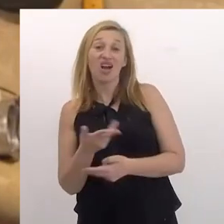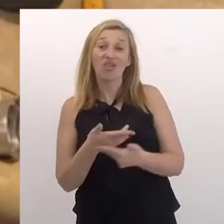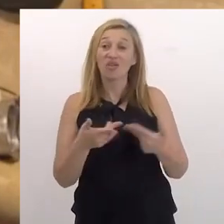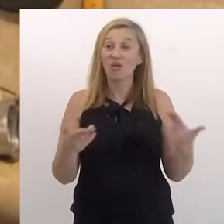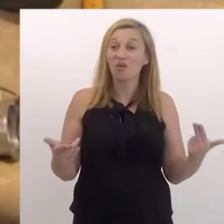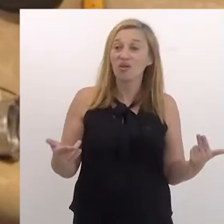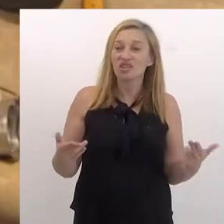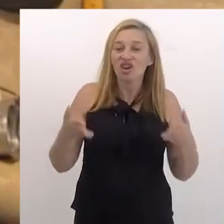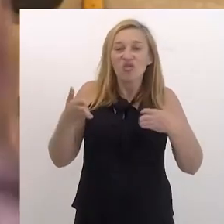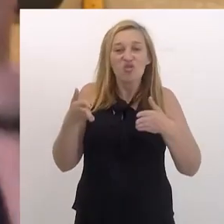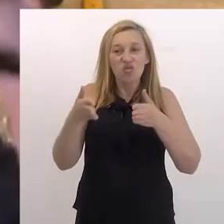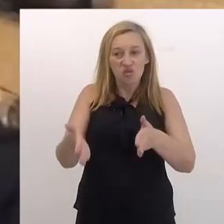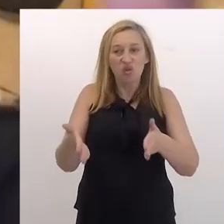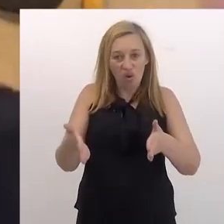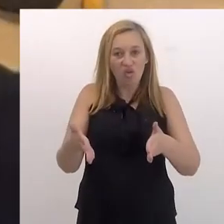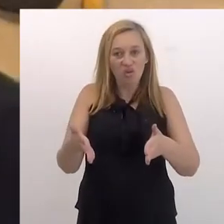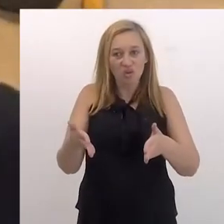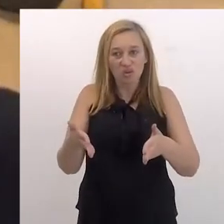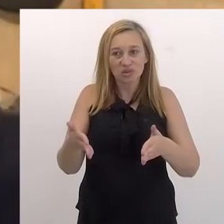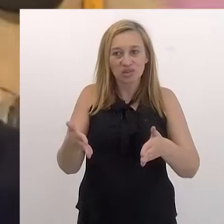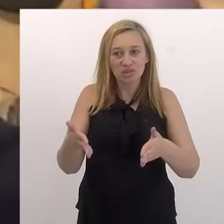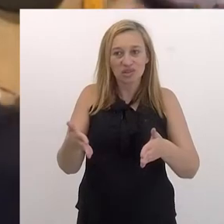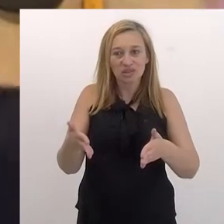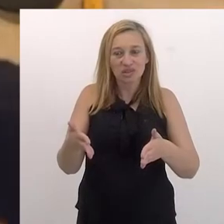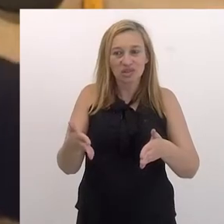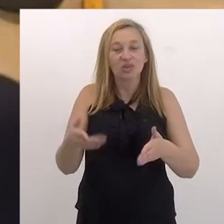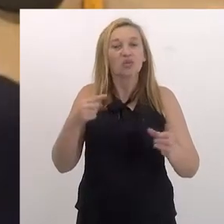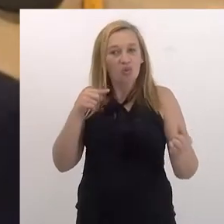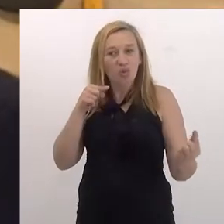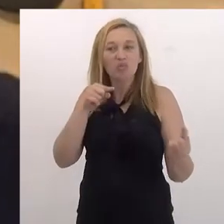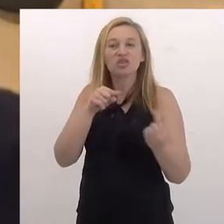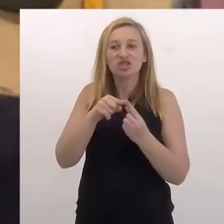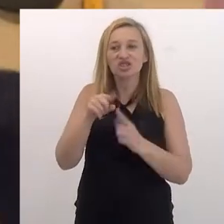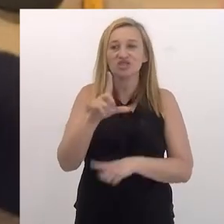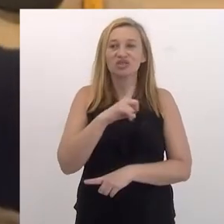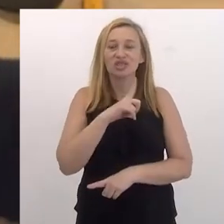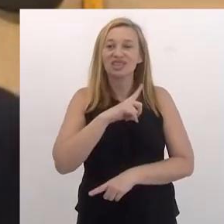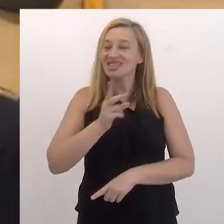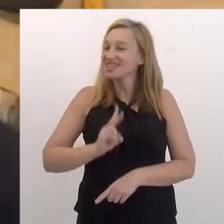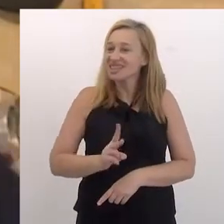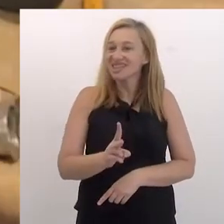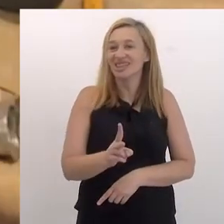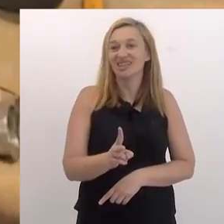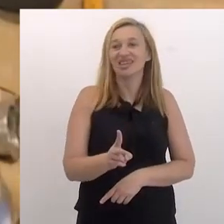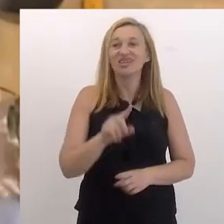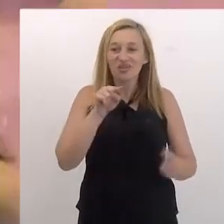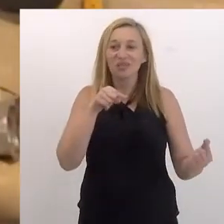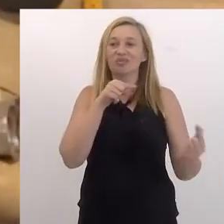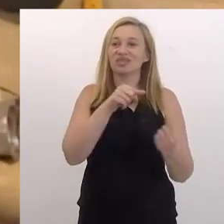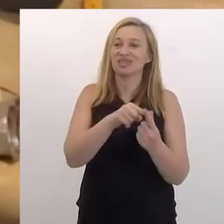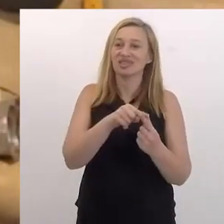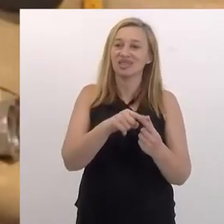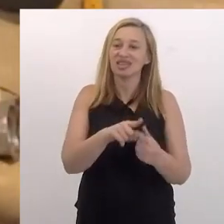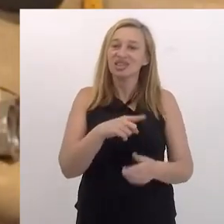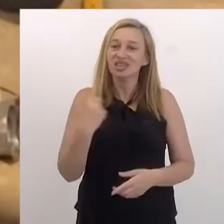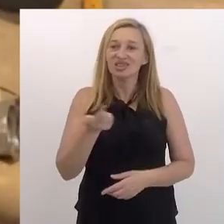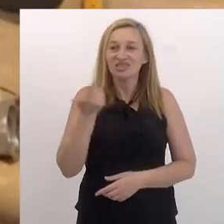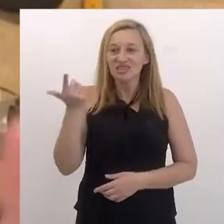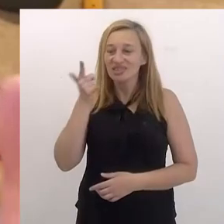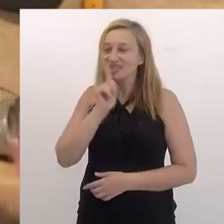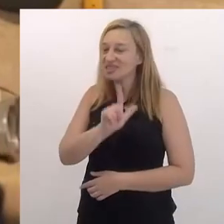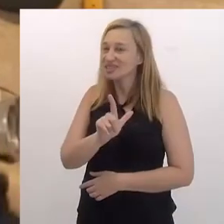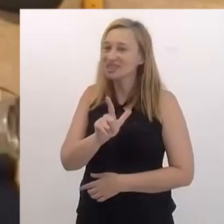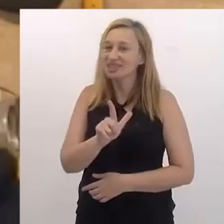alguma coisa, ter um foco, ter uma determinação, ter um objetivo e seguir esse objetivo.